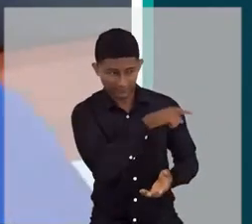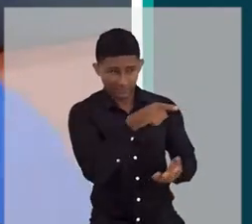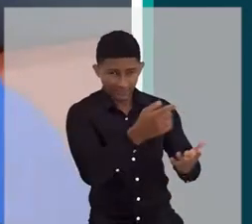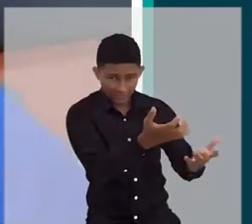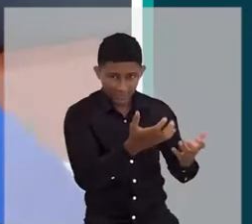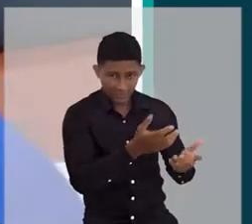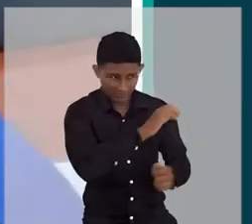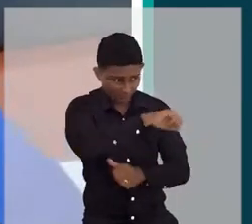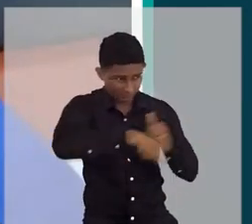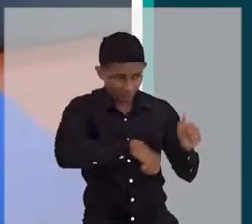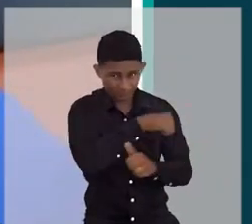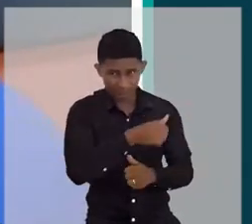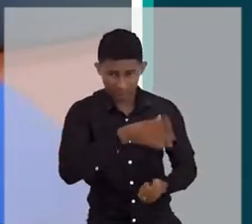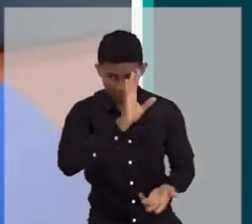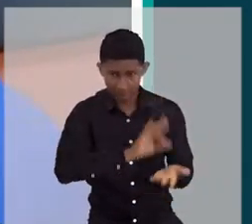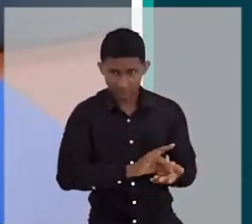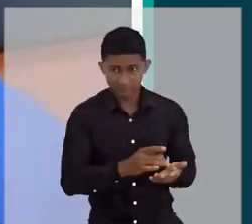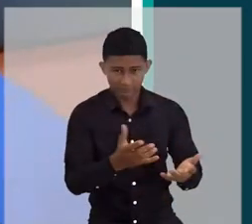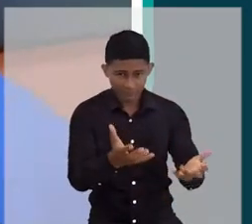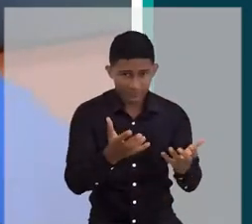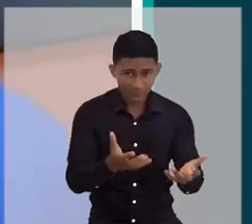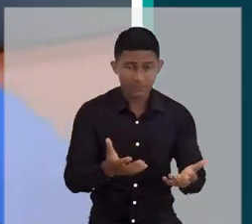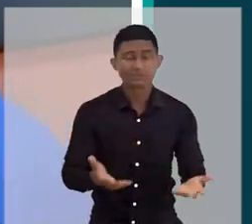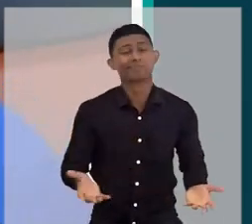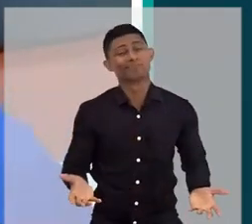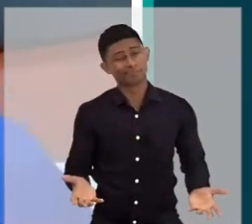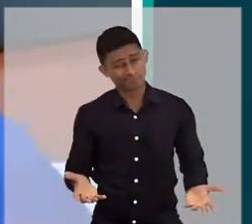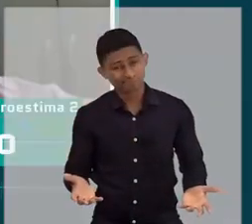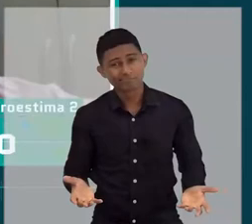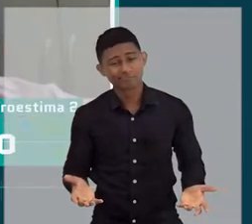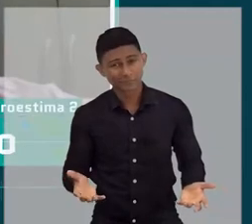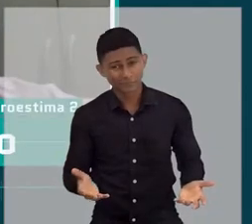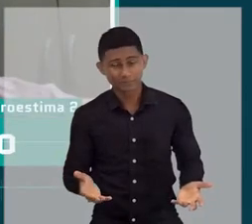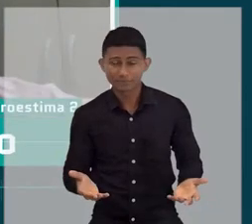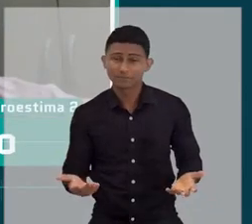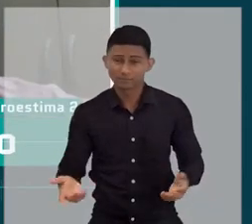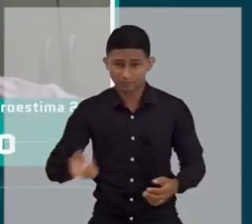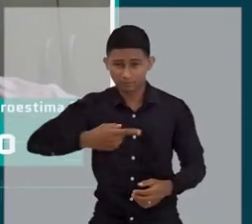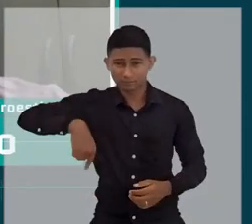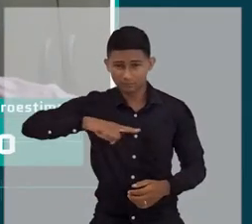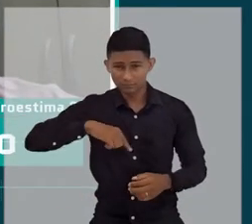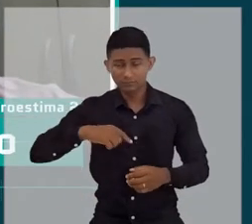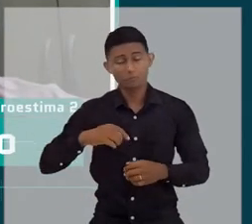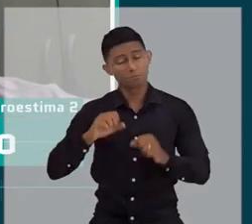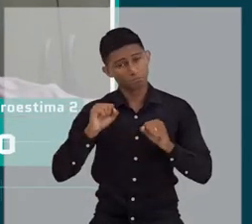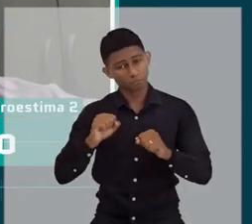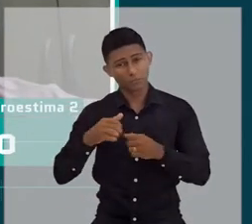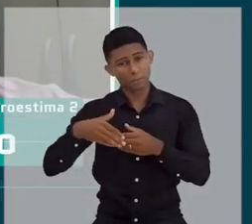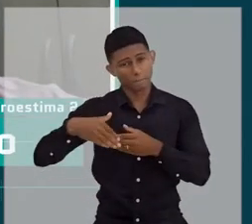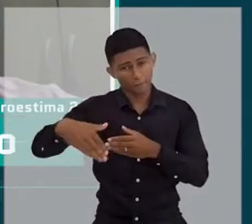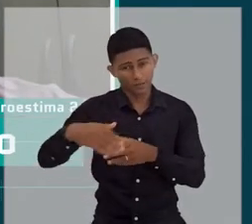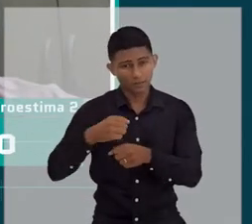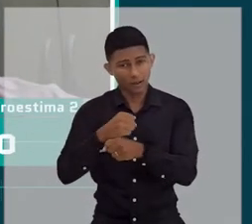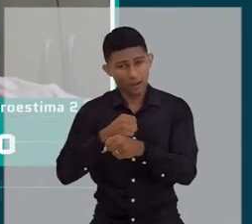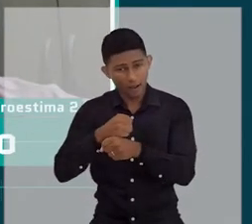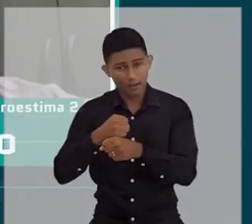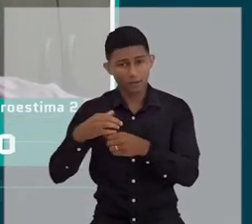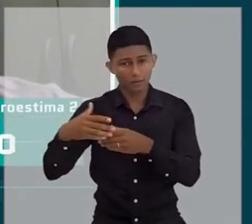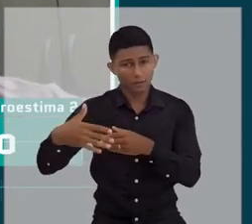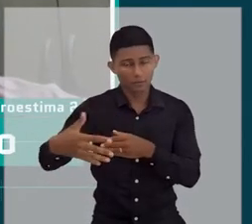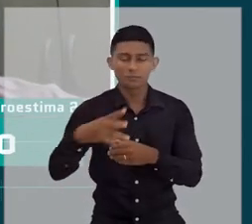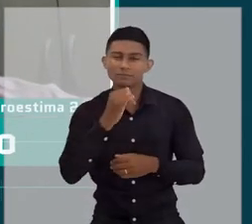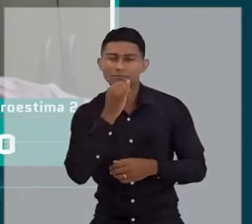quem está construindo isso? Está de verdade a fim de mudar? Pode ser que se isso, sabe, Ricardo, daqui